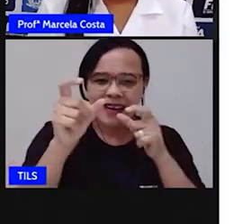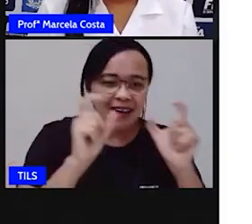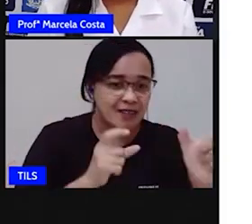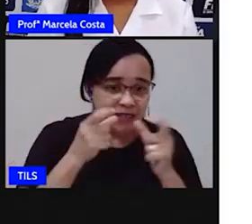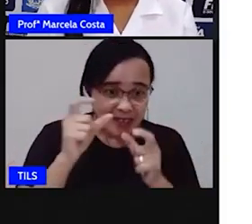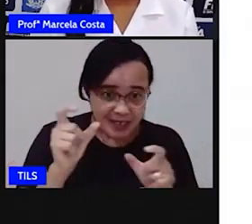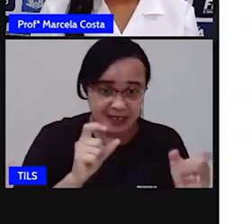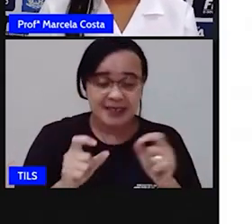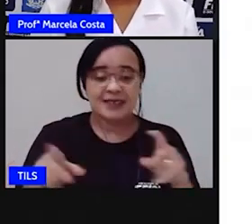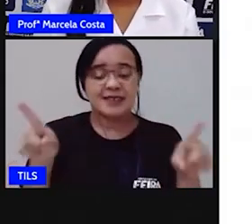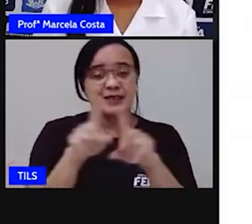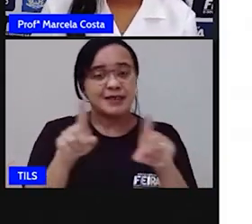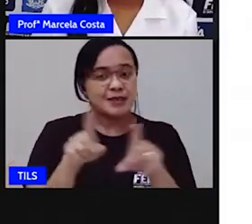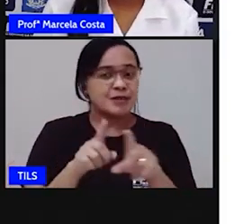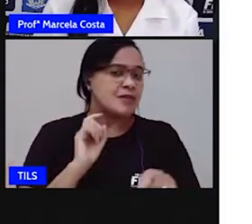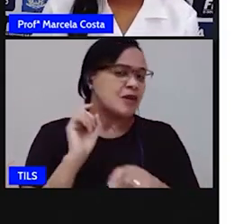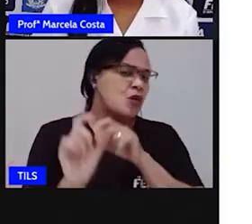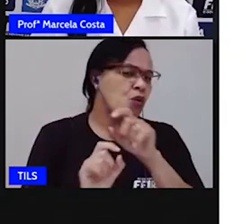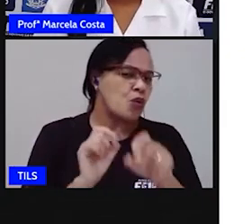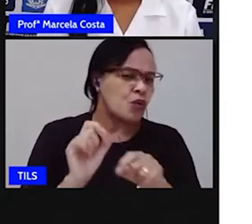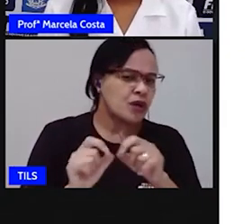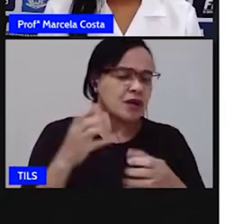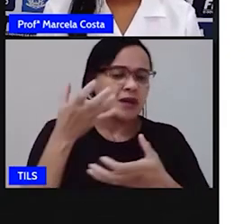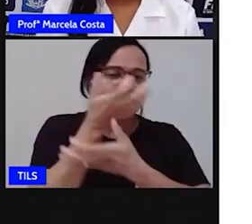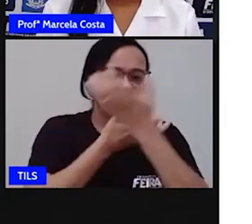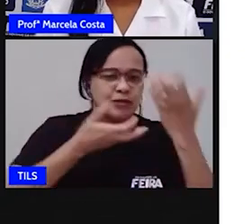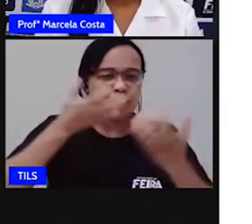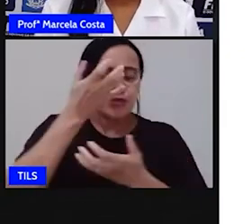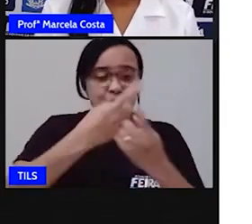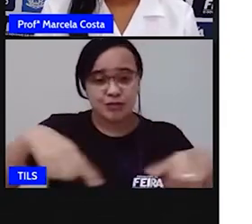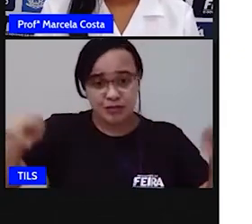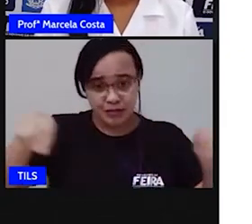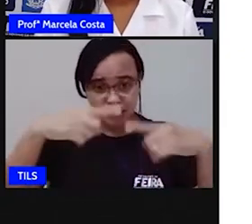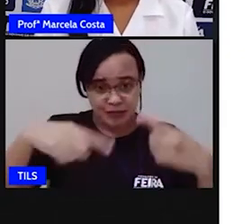reconhecer cantigas populares, tá bom?